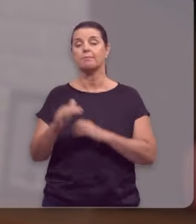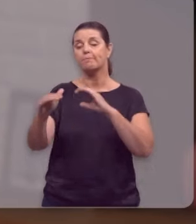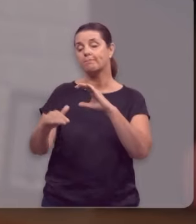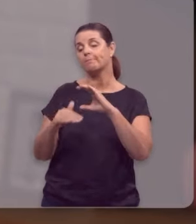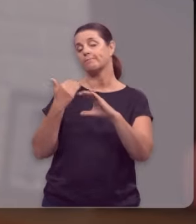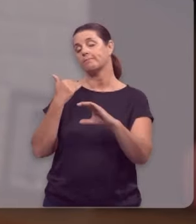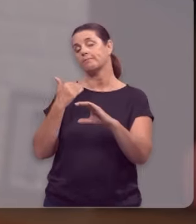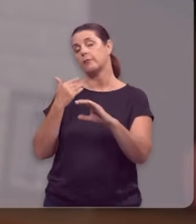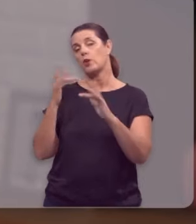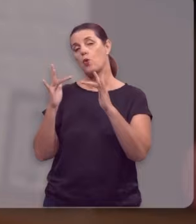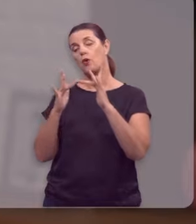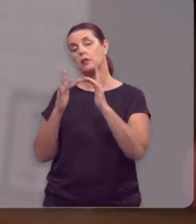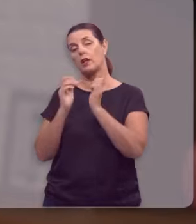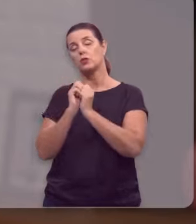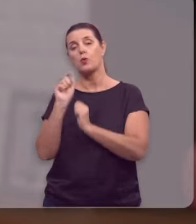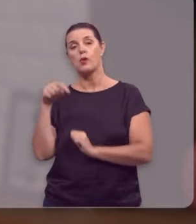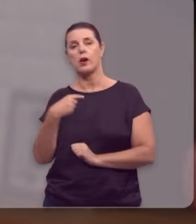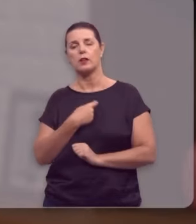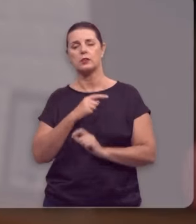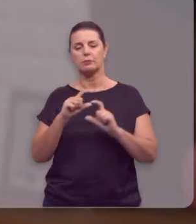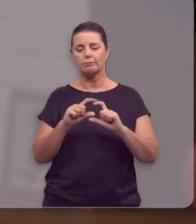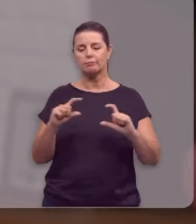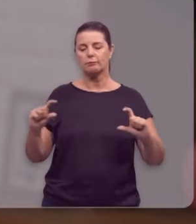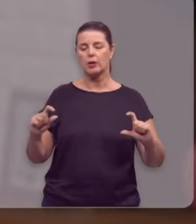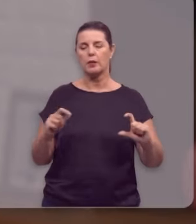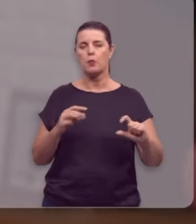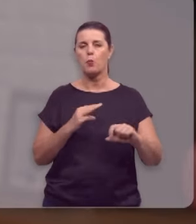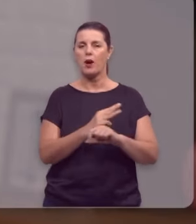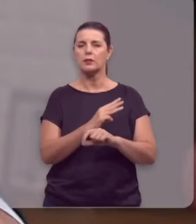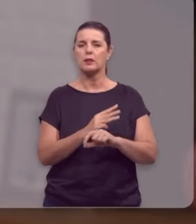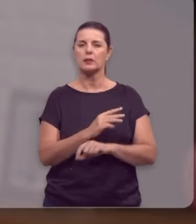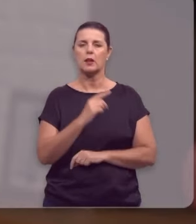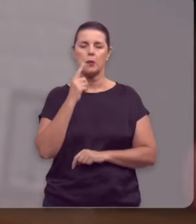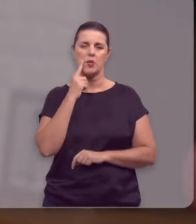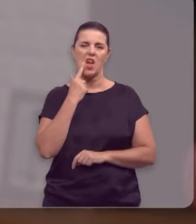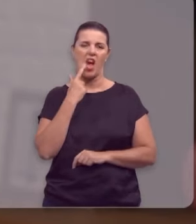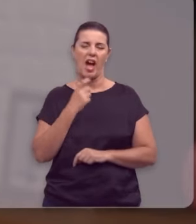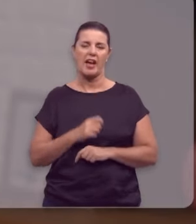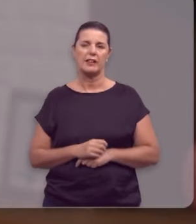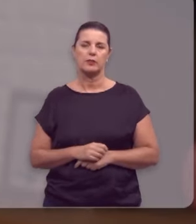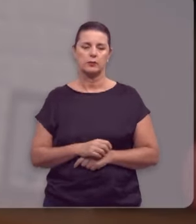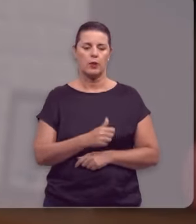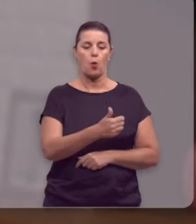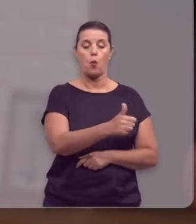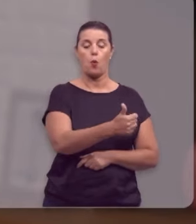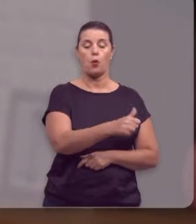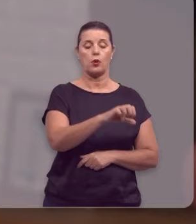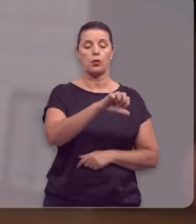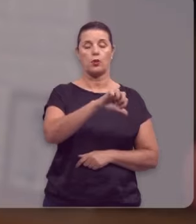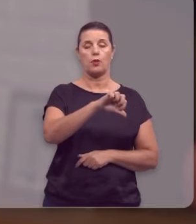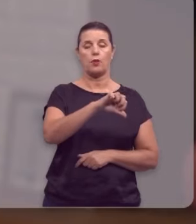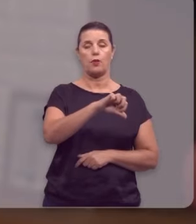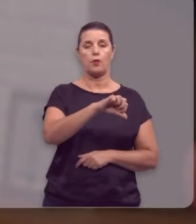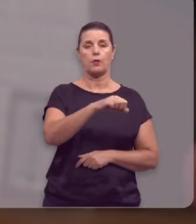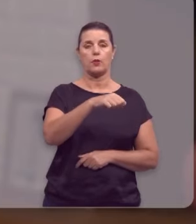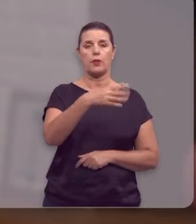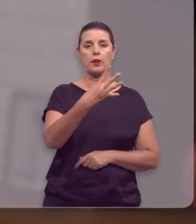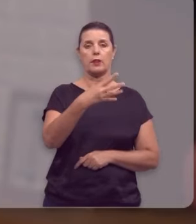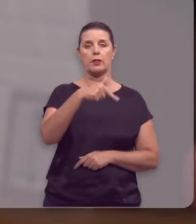Basta você entrar em contato com a gente pelo WhatsApp mesmo. Está aparecendo o telefone aí na tela. O código de área é 11